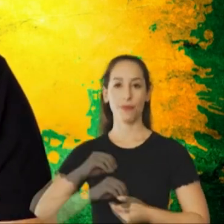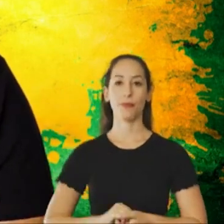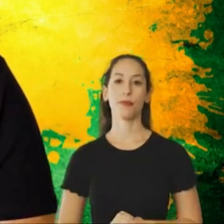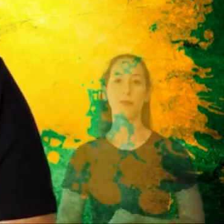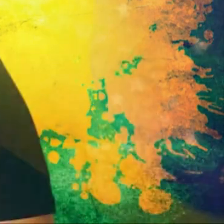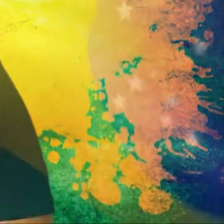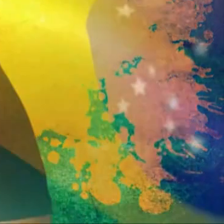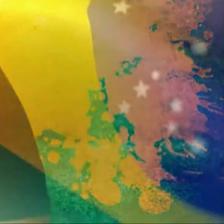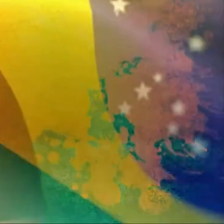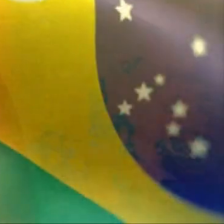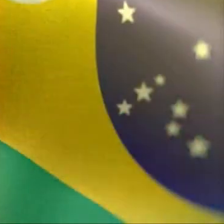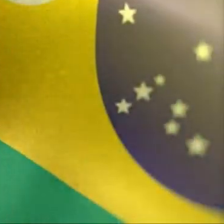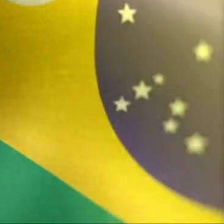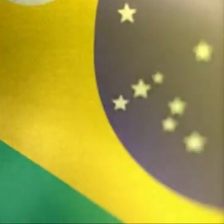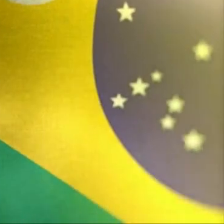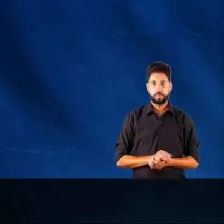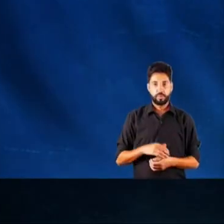20, 200.